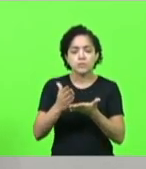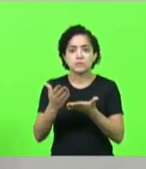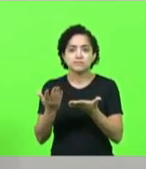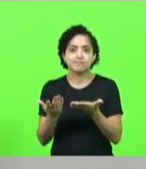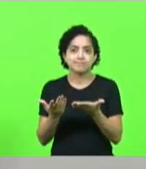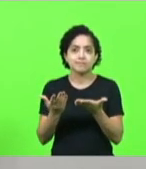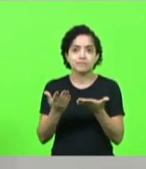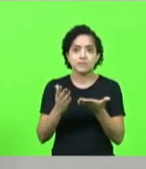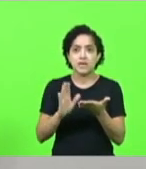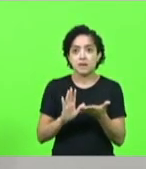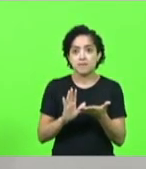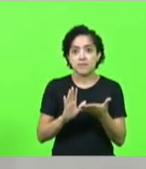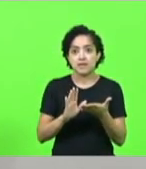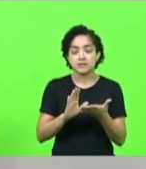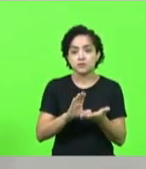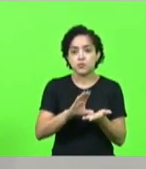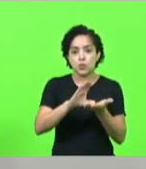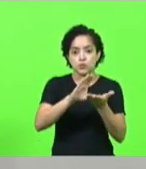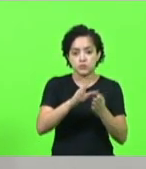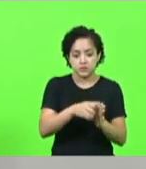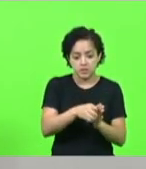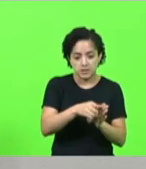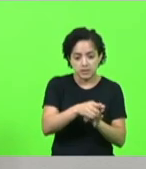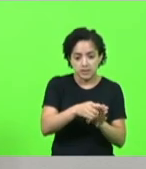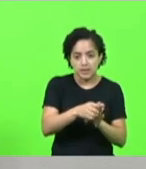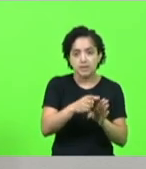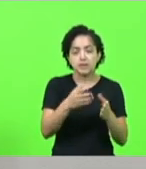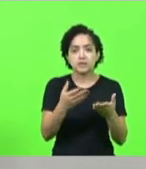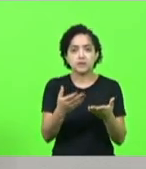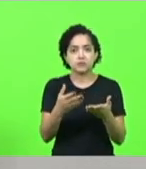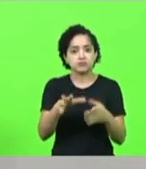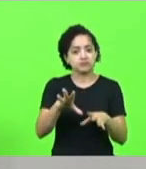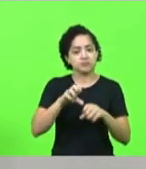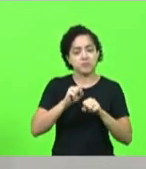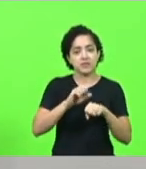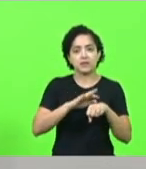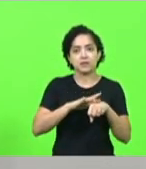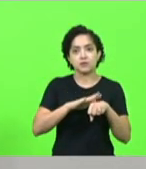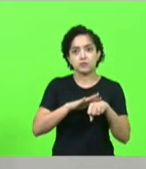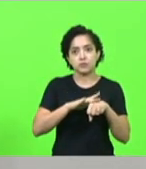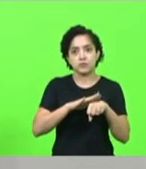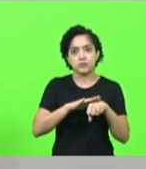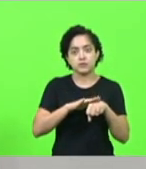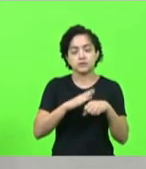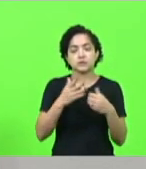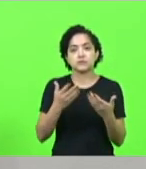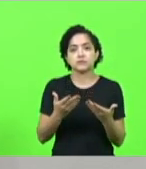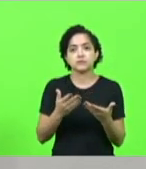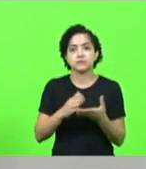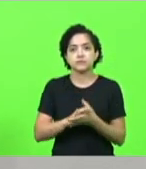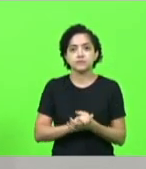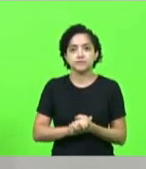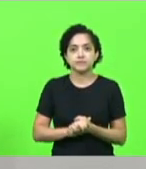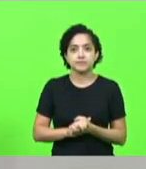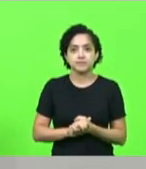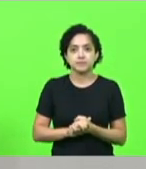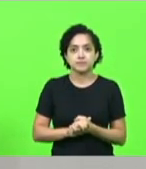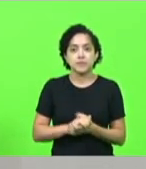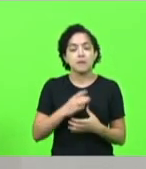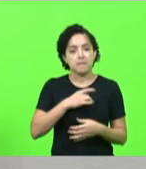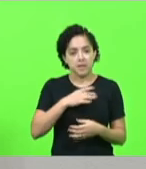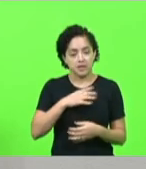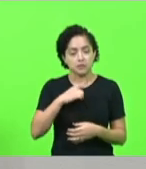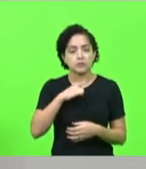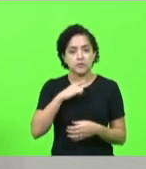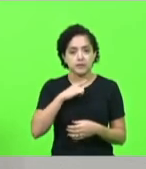conselheiros foi afetado por essa trágica doença certo meu vice-presidente Haroldo e Salomão medo tivemos